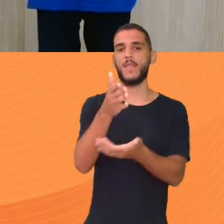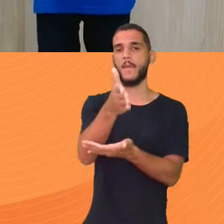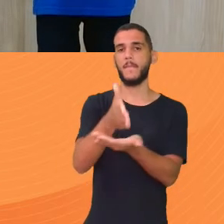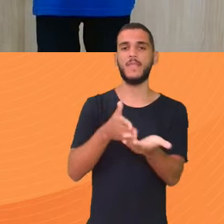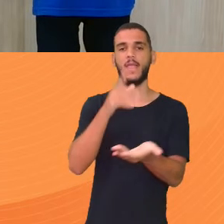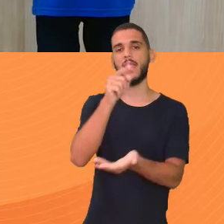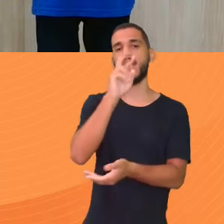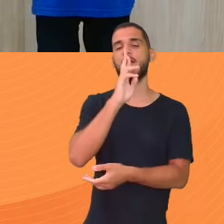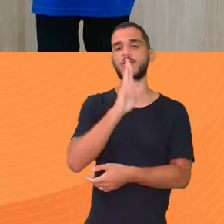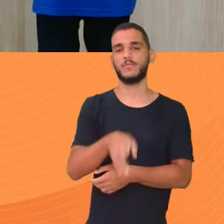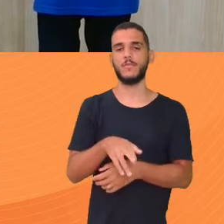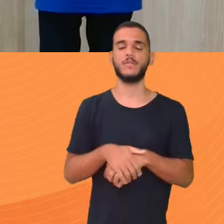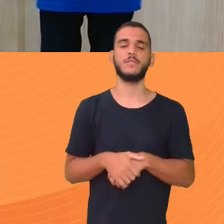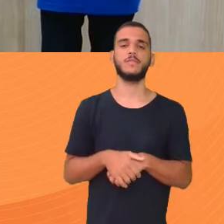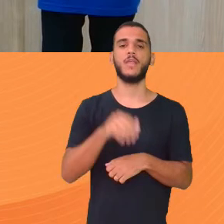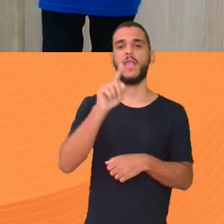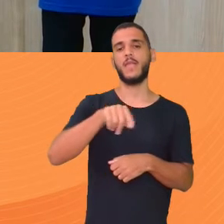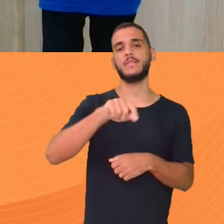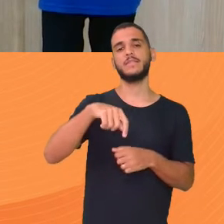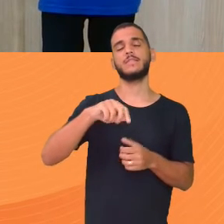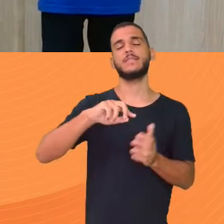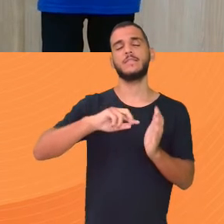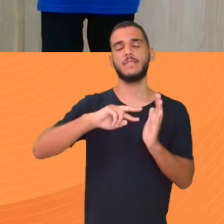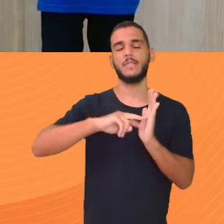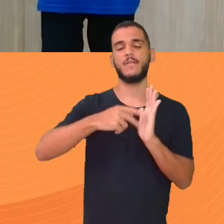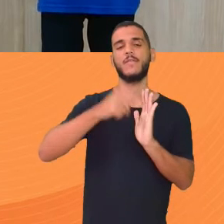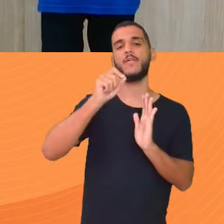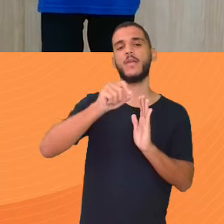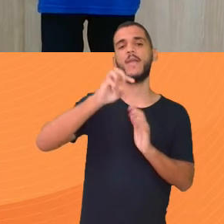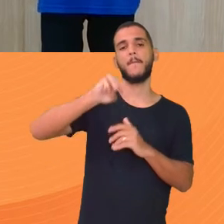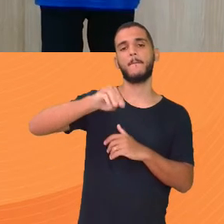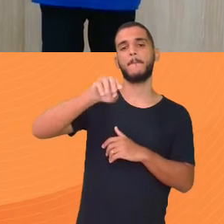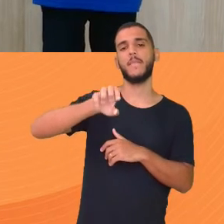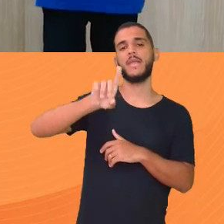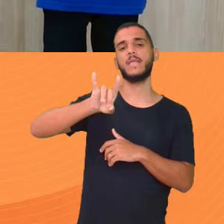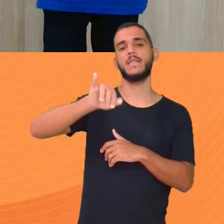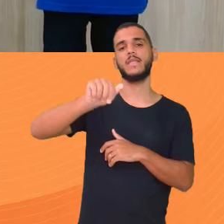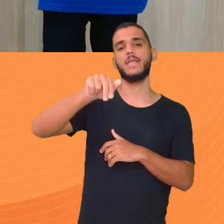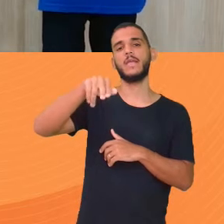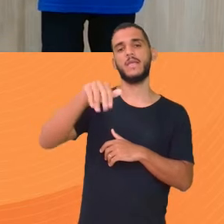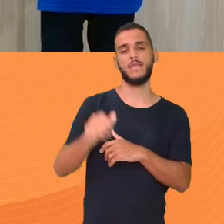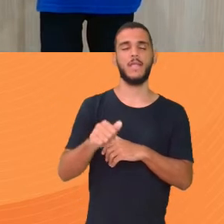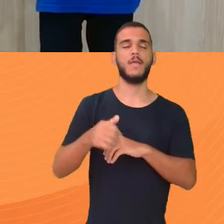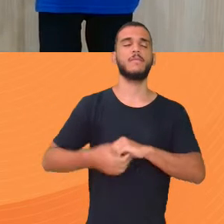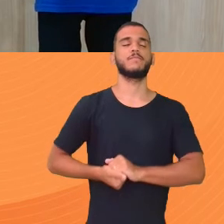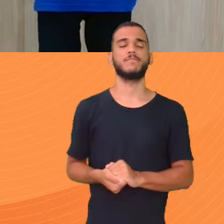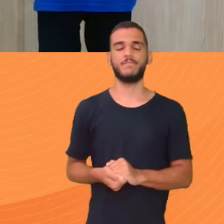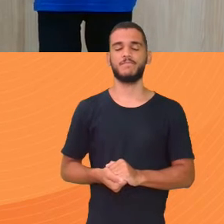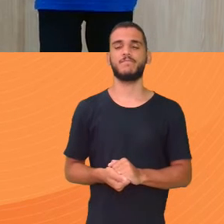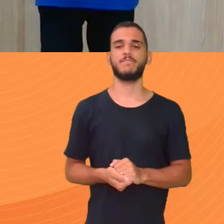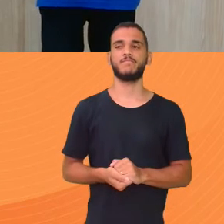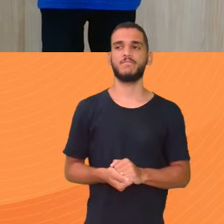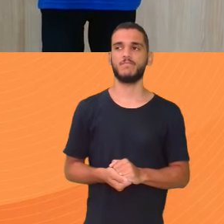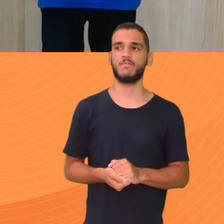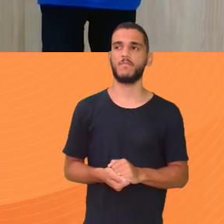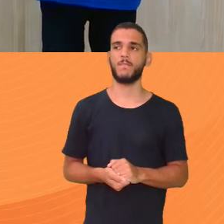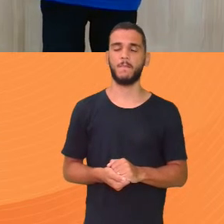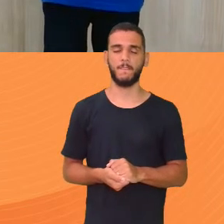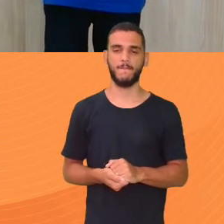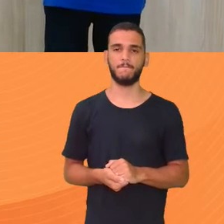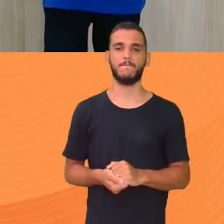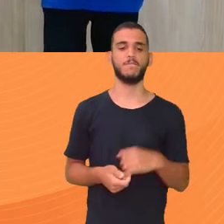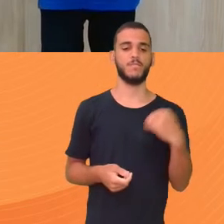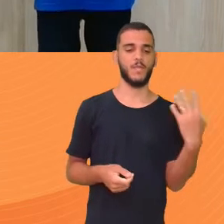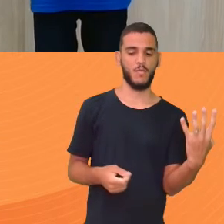resposta O do meio É a mediana Quando a quantidade É ímpar Eu coloco em ordem Crescente Ó São nove Eu vou ter